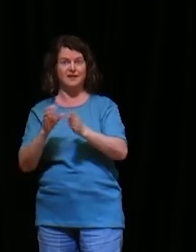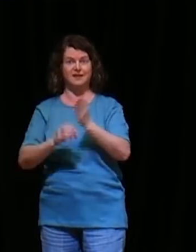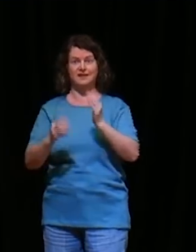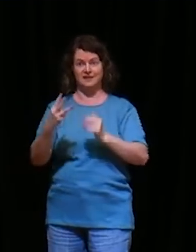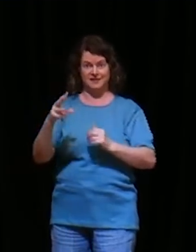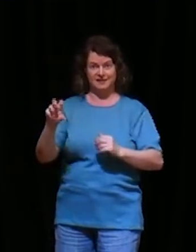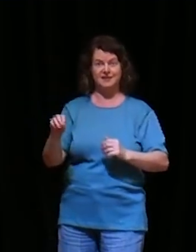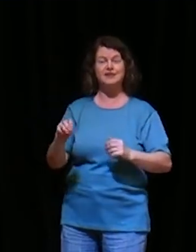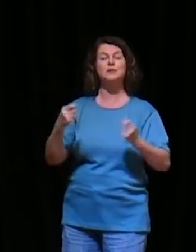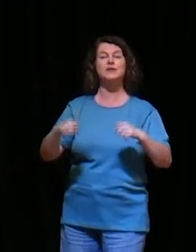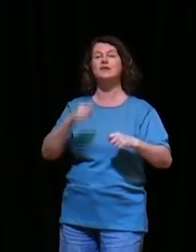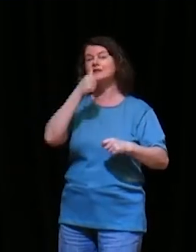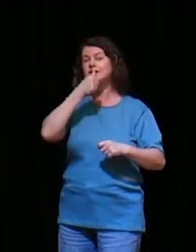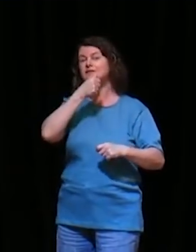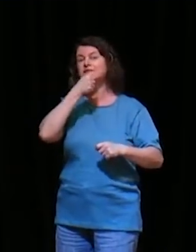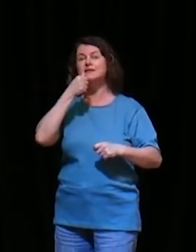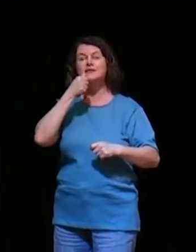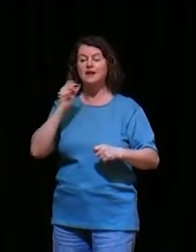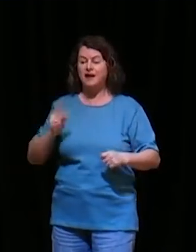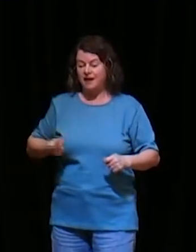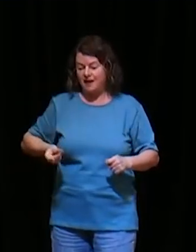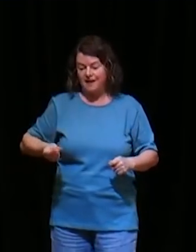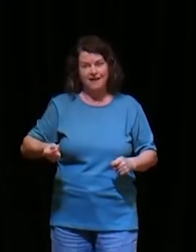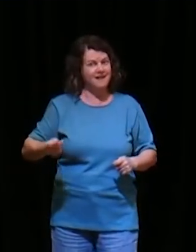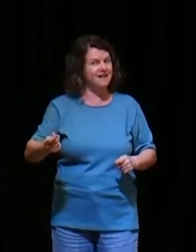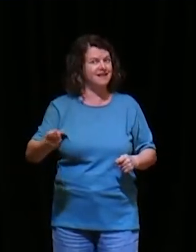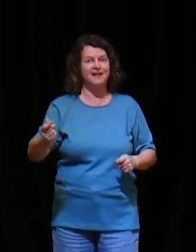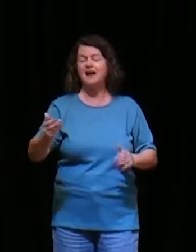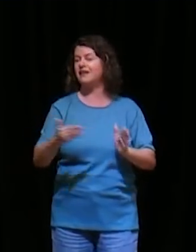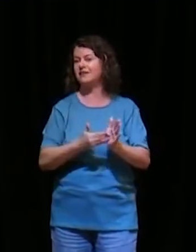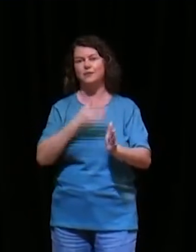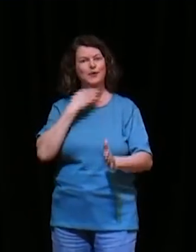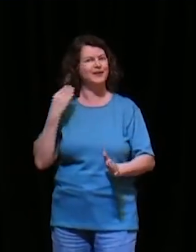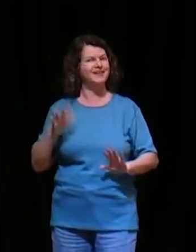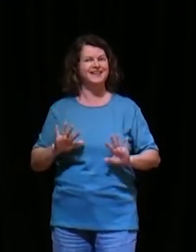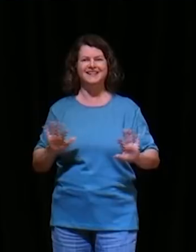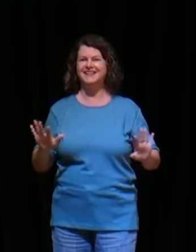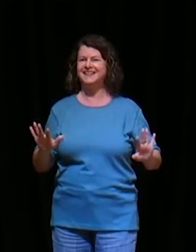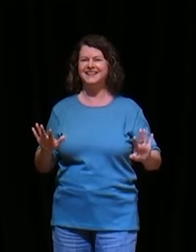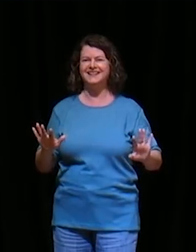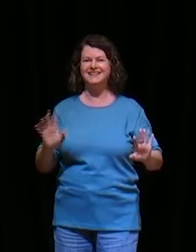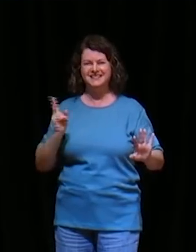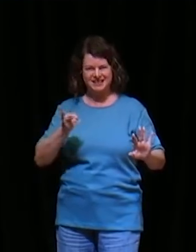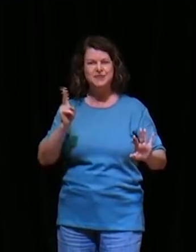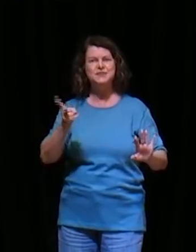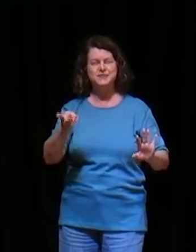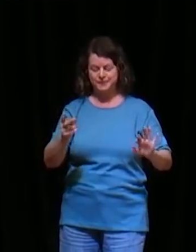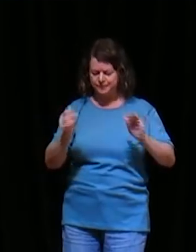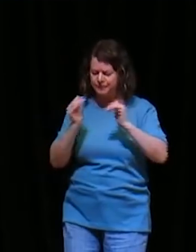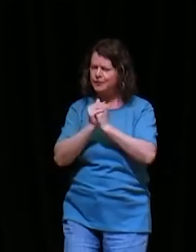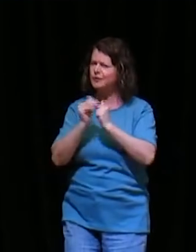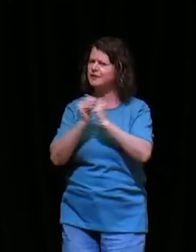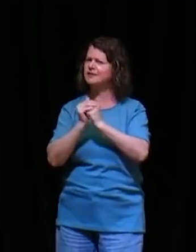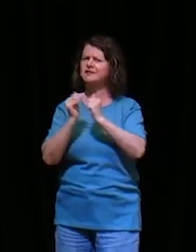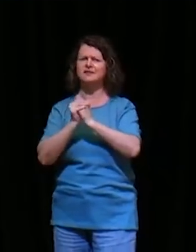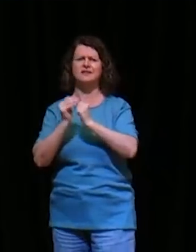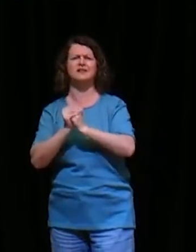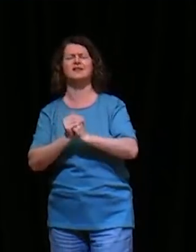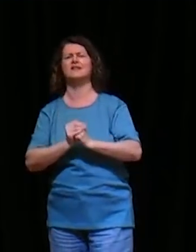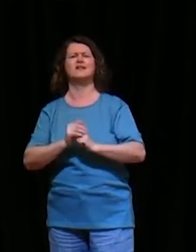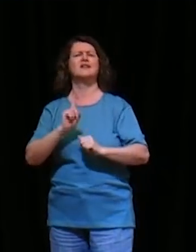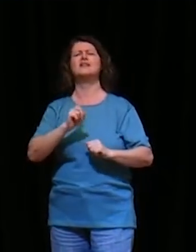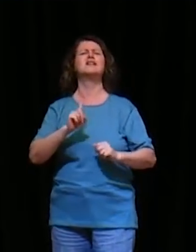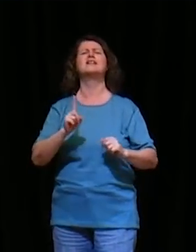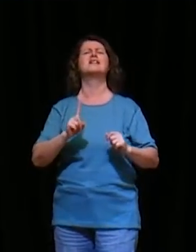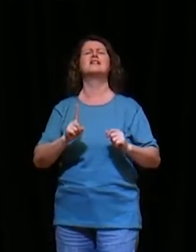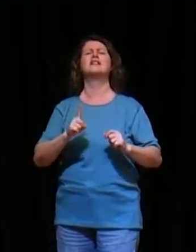perpétuo, ou seja, é algo que você deve fazer, até tu morrer, a oração, não deve ser calada, na tua boca,